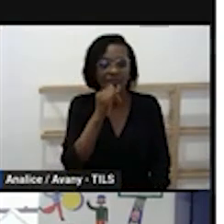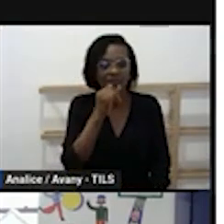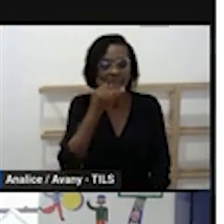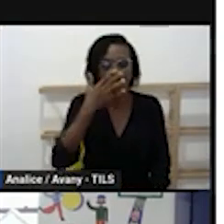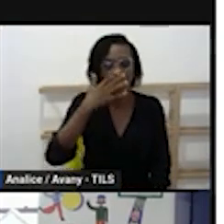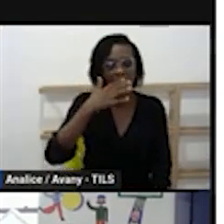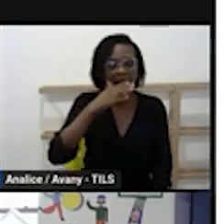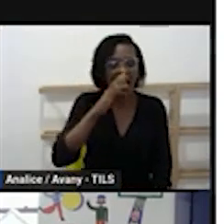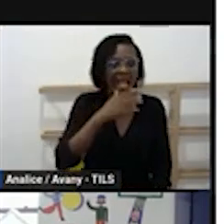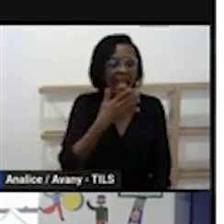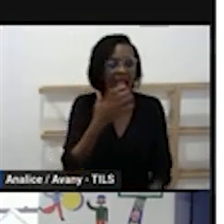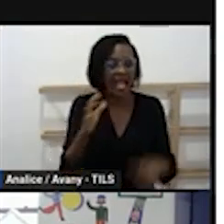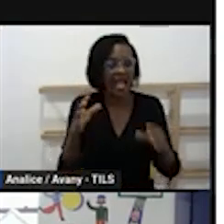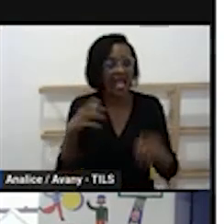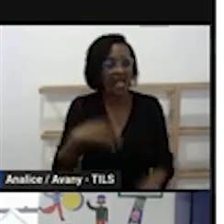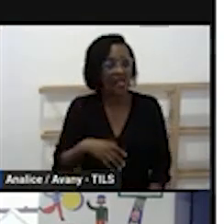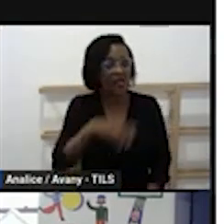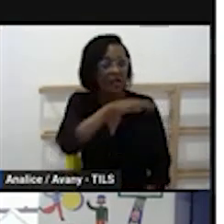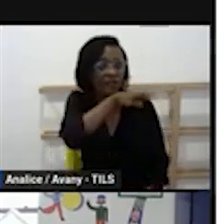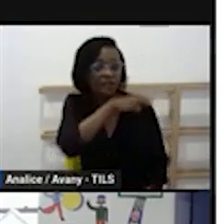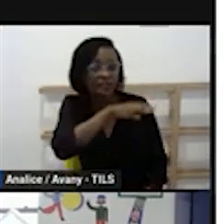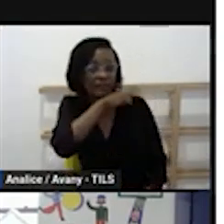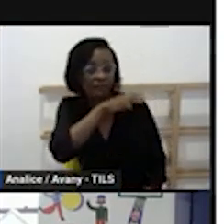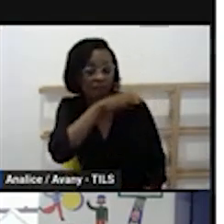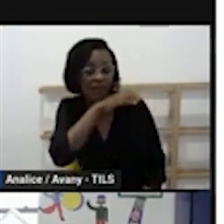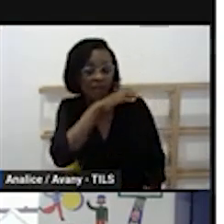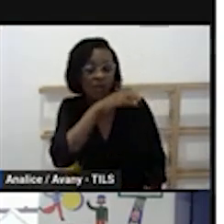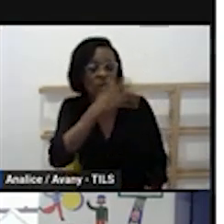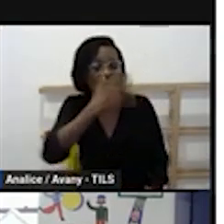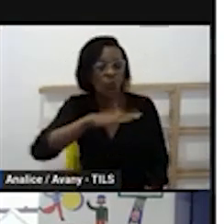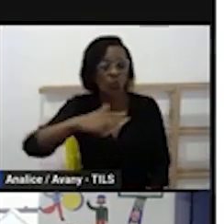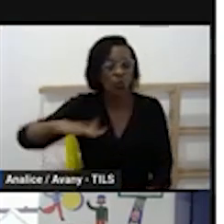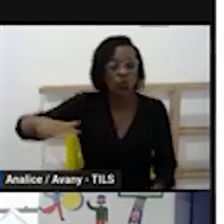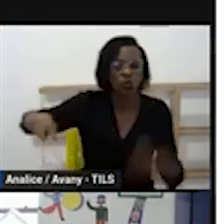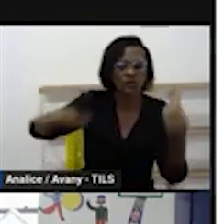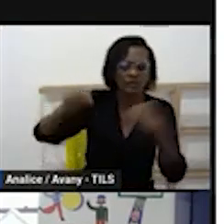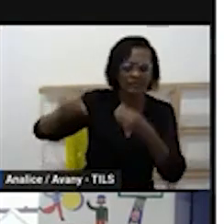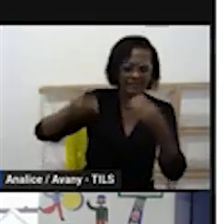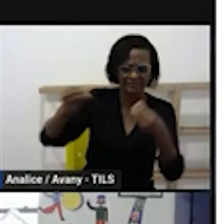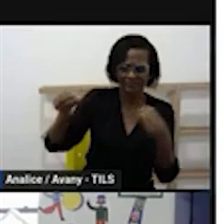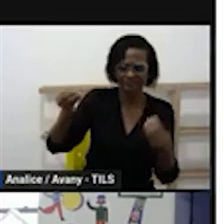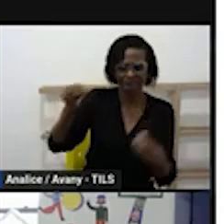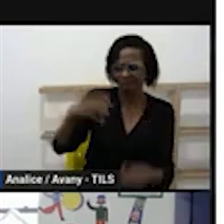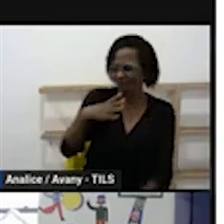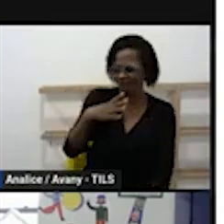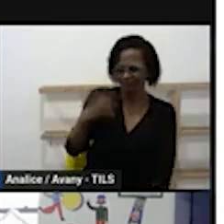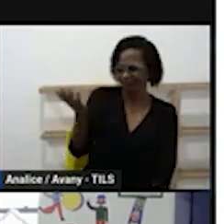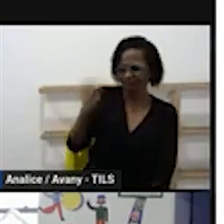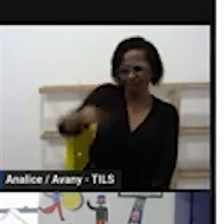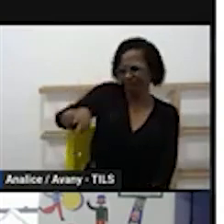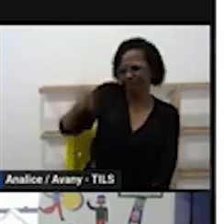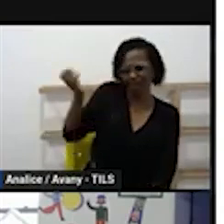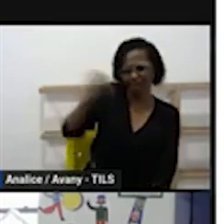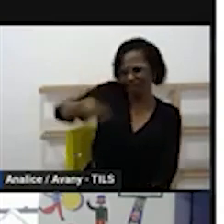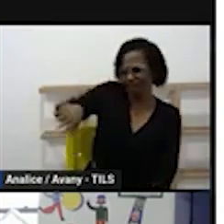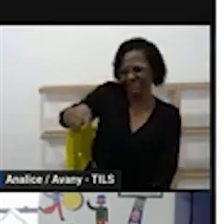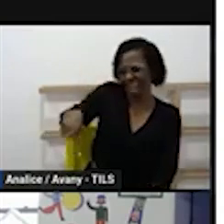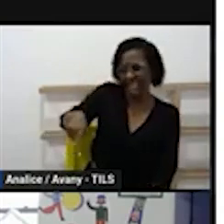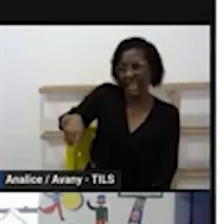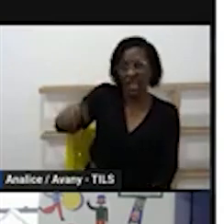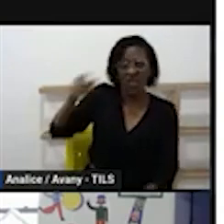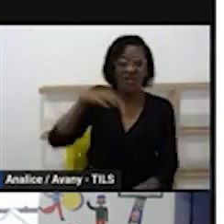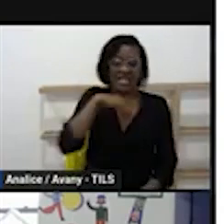mas talvez naquele ano daquela turma não seja não tenha nenhum interesse em conhecer animais marinhos e sim animais selvagens